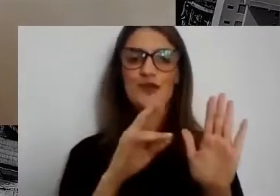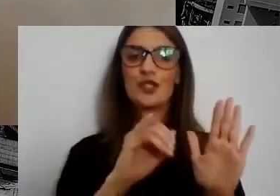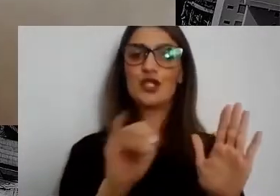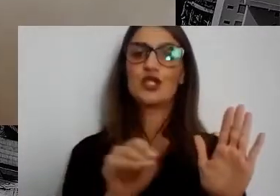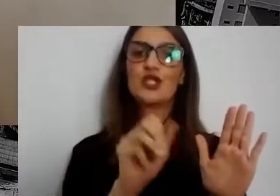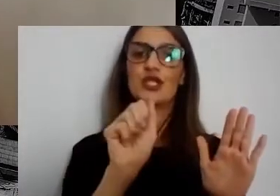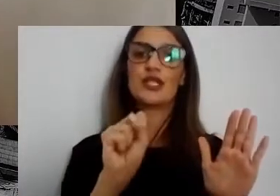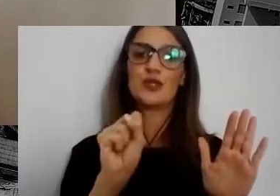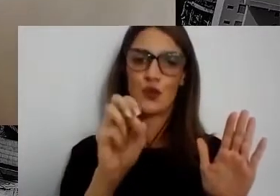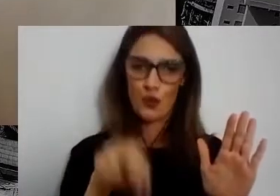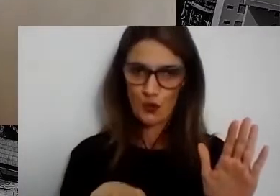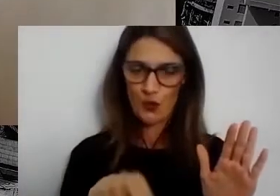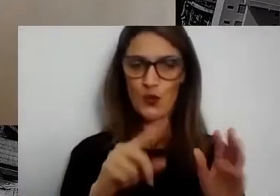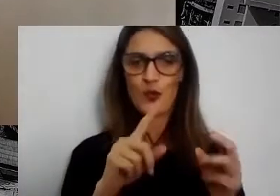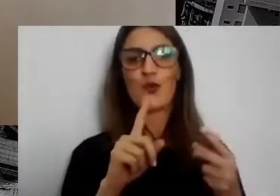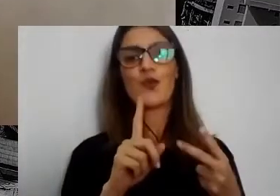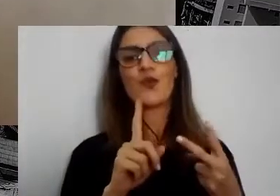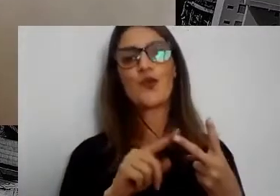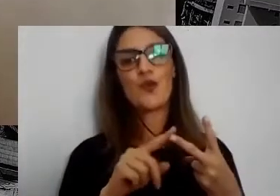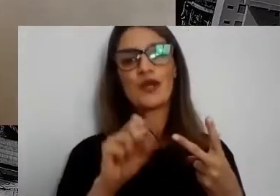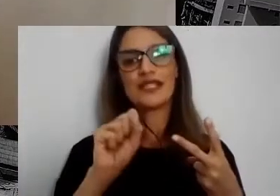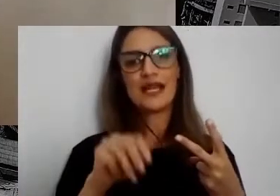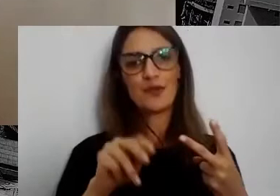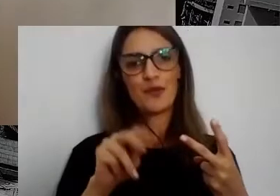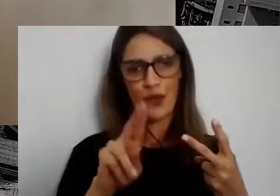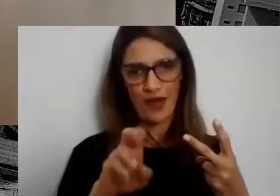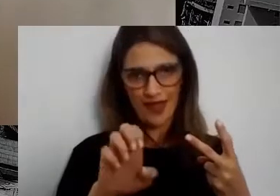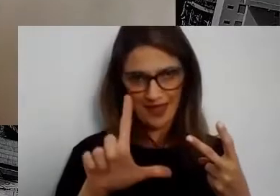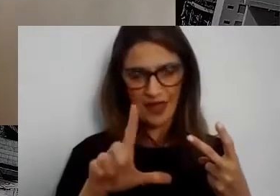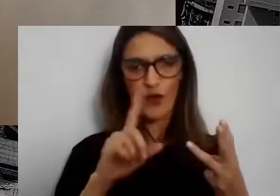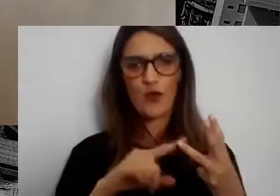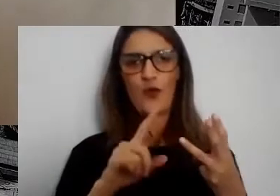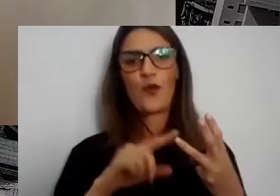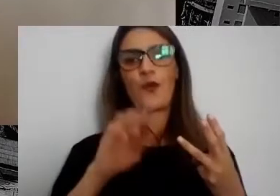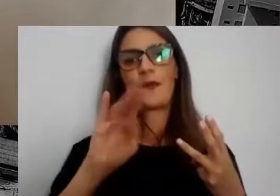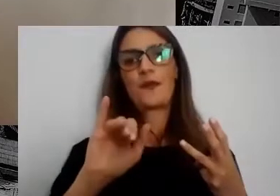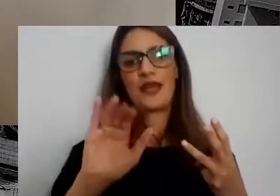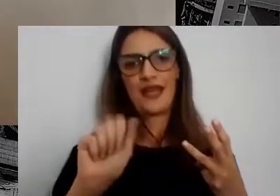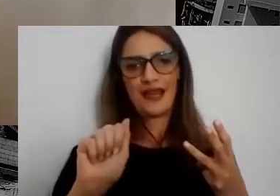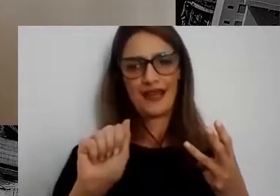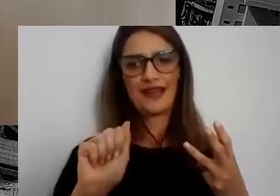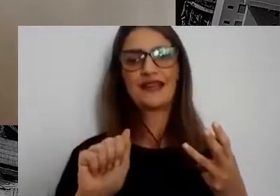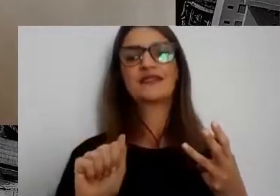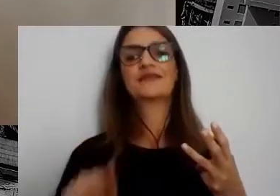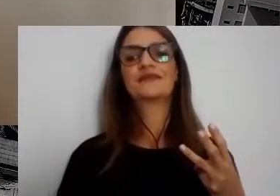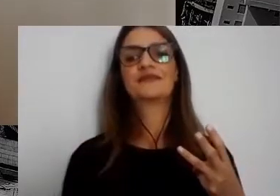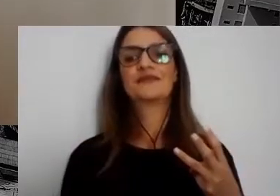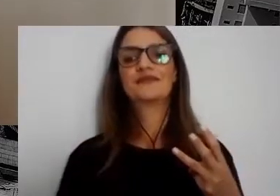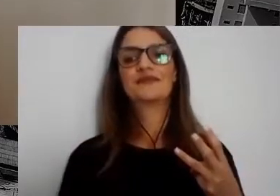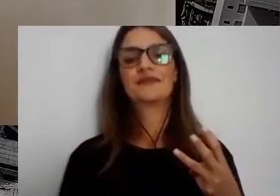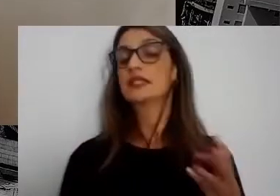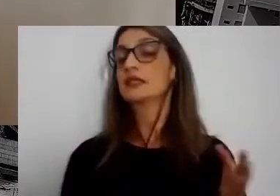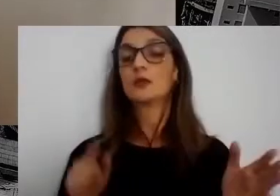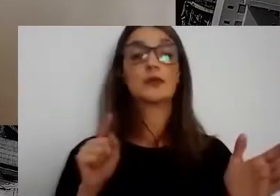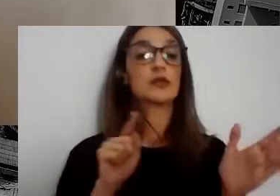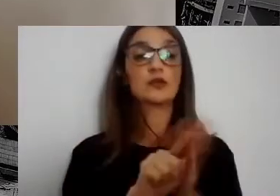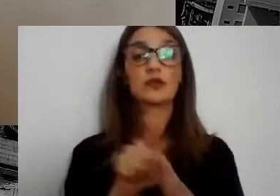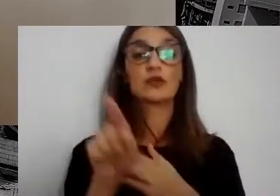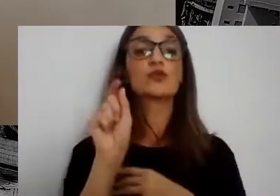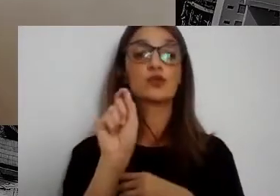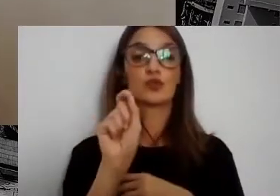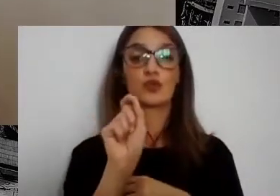depois o Samuel e em seguida a Beatriz, seguindo como estamos. E a minha pergunta agora é